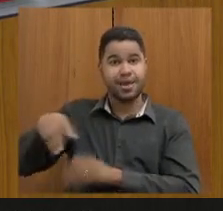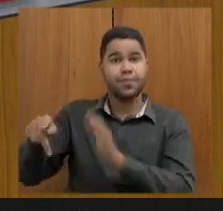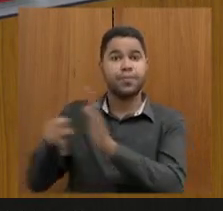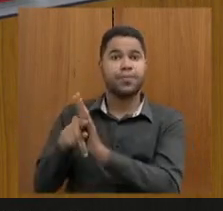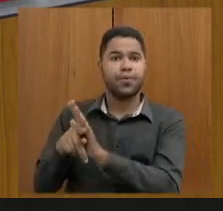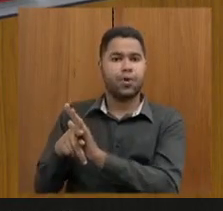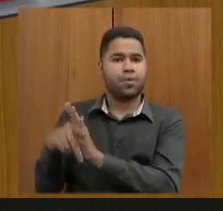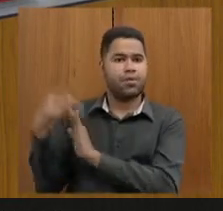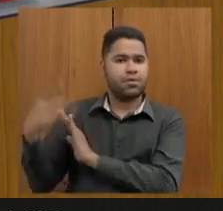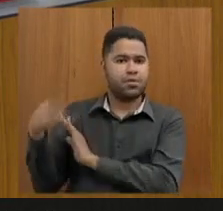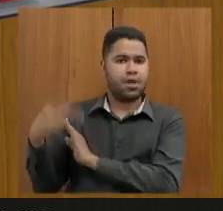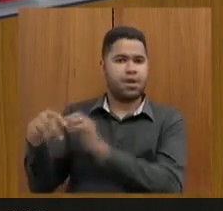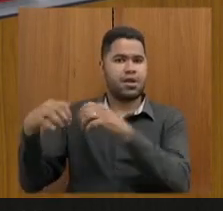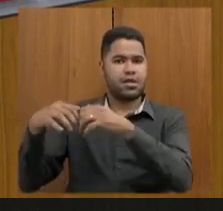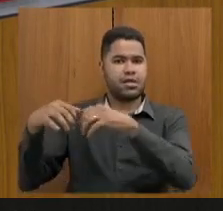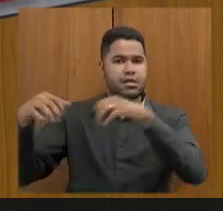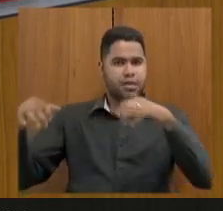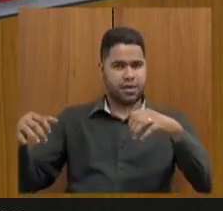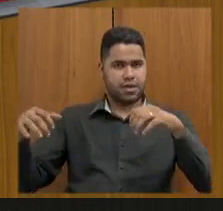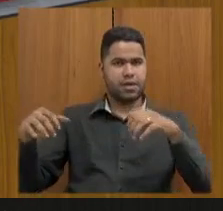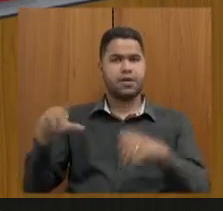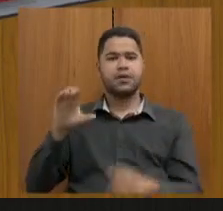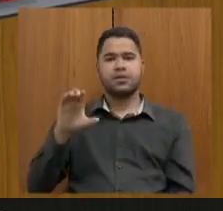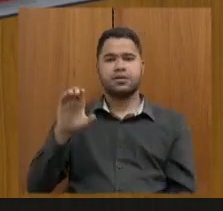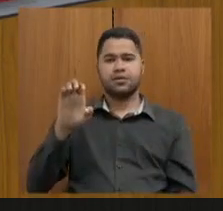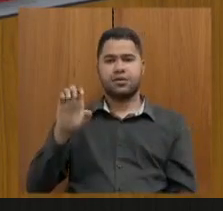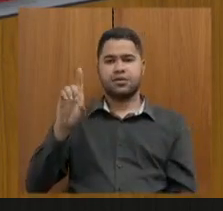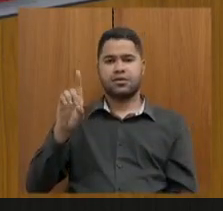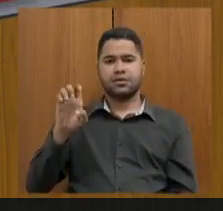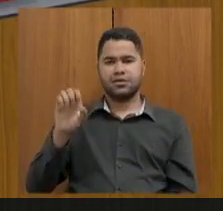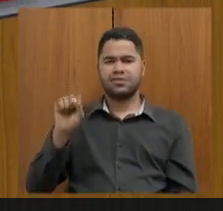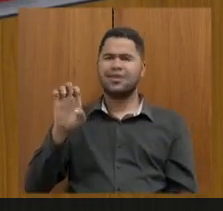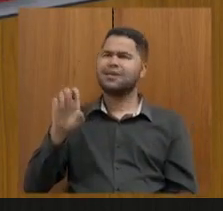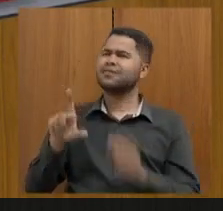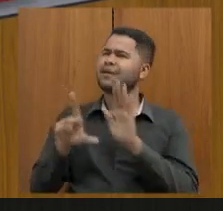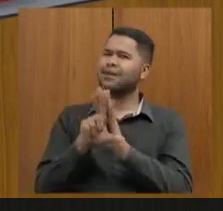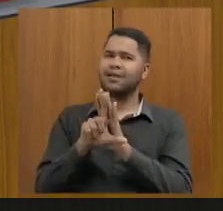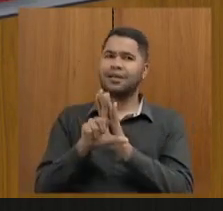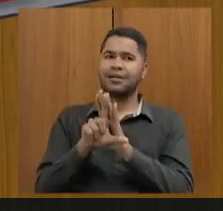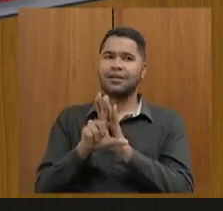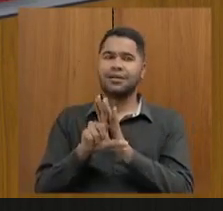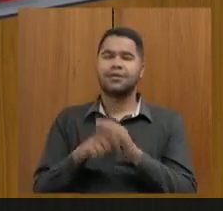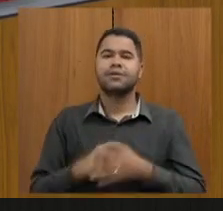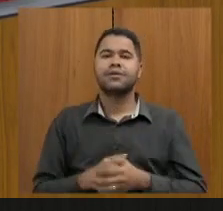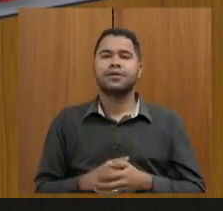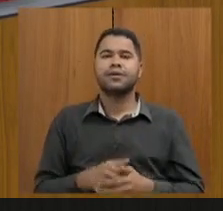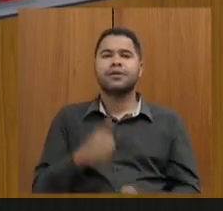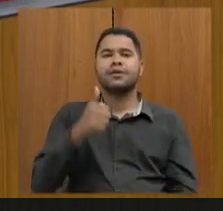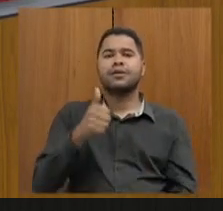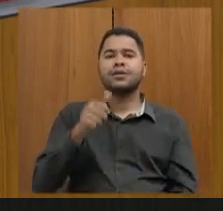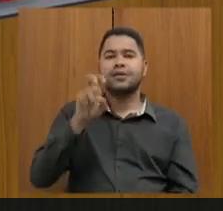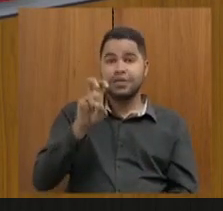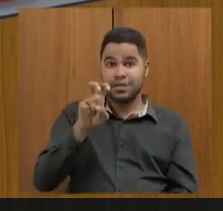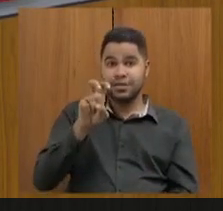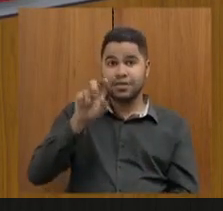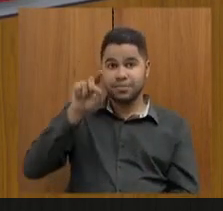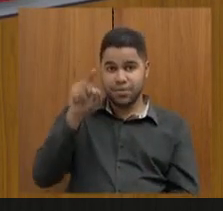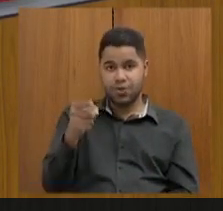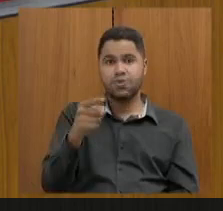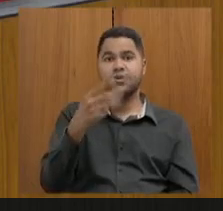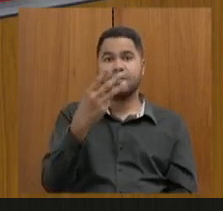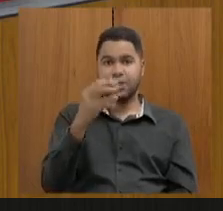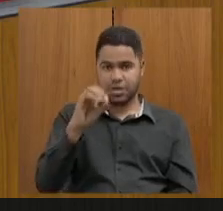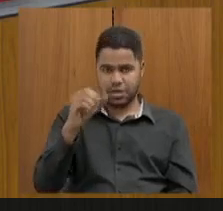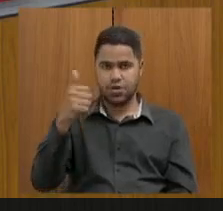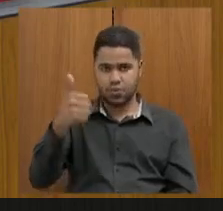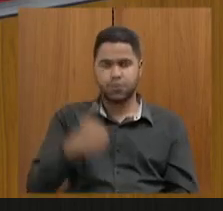a uma carreira própria, que está na SEDESE. é a Lei 15.301. Não